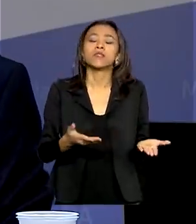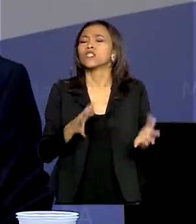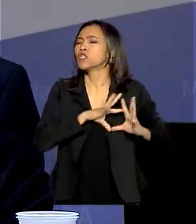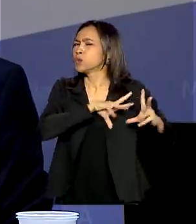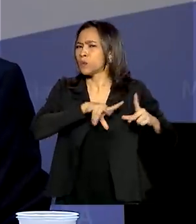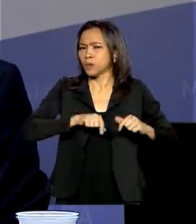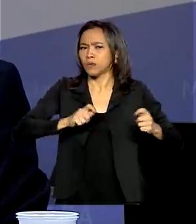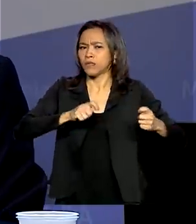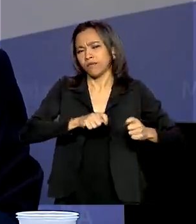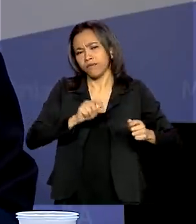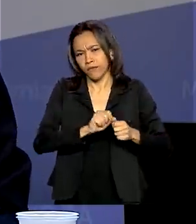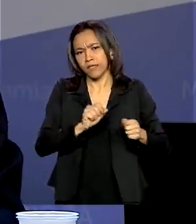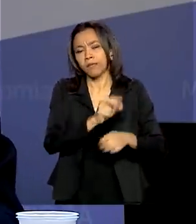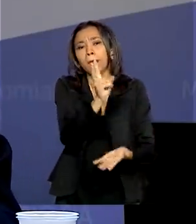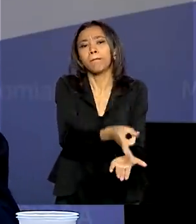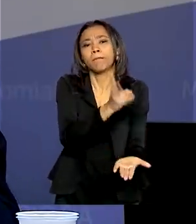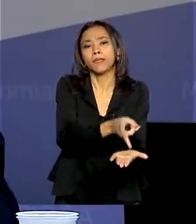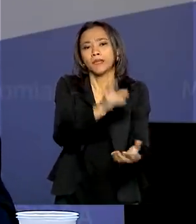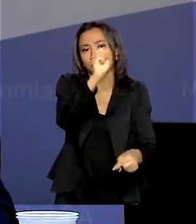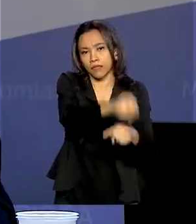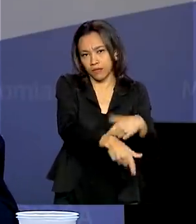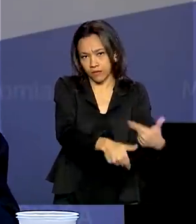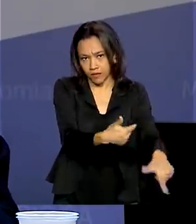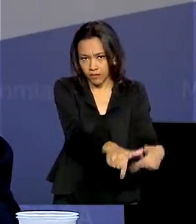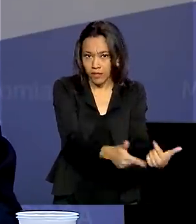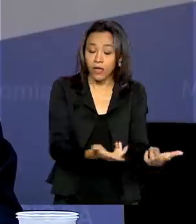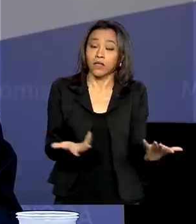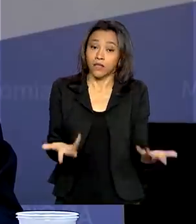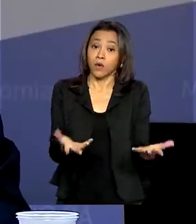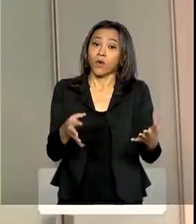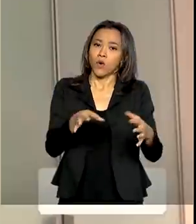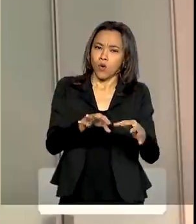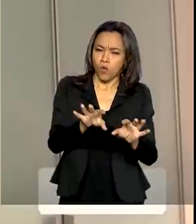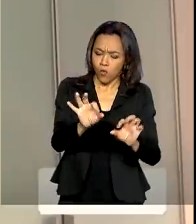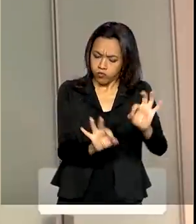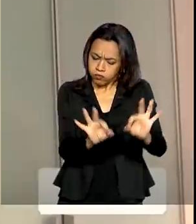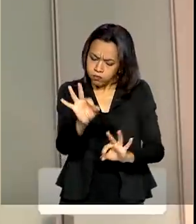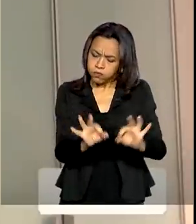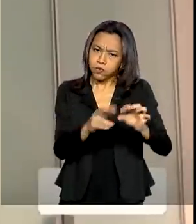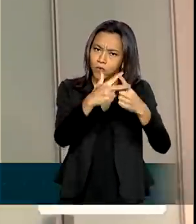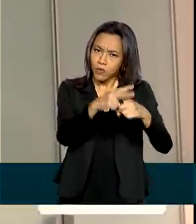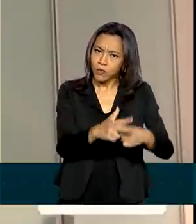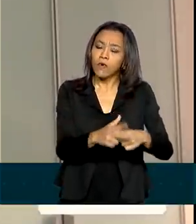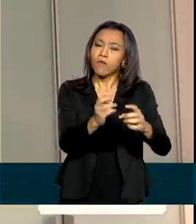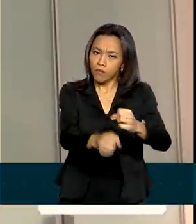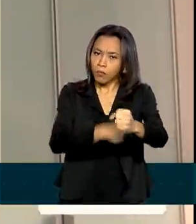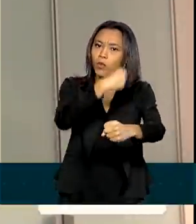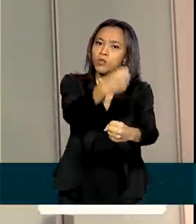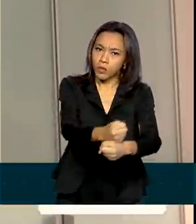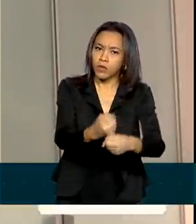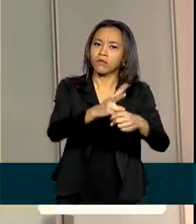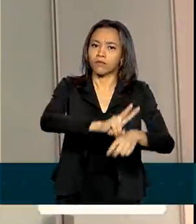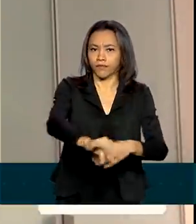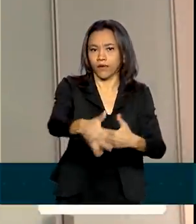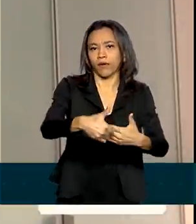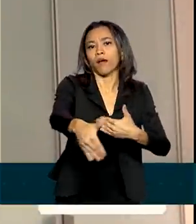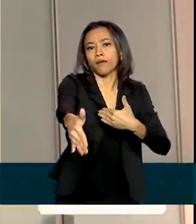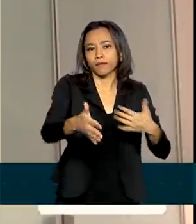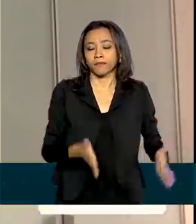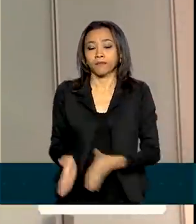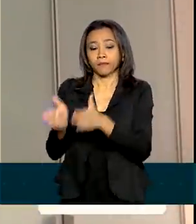para a manutenção do emprego. O ajuste fiscal estrutural volta no próximo ano. O Ministério da Economia informou que o